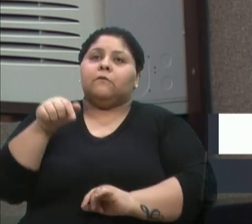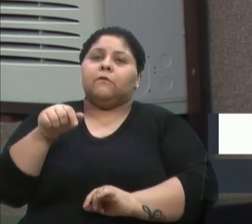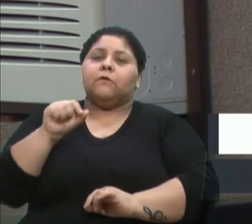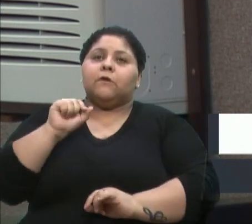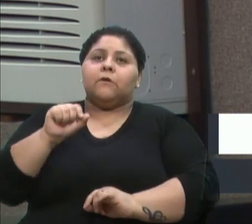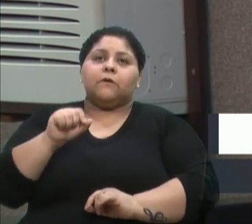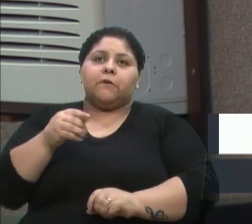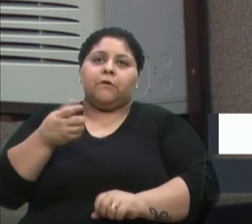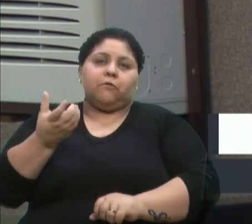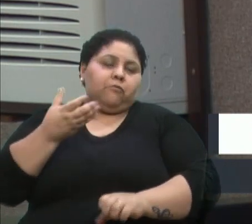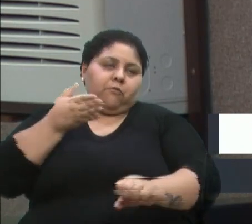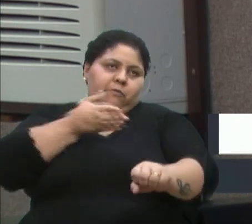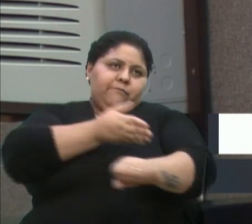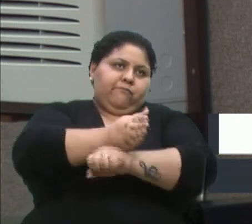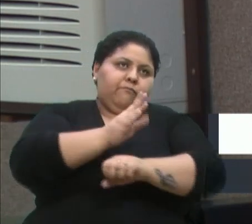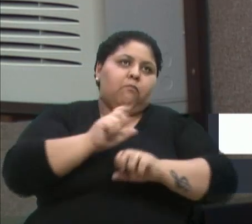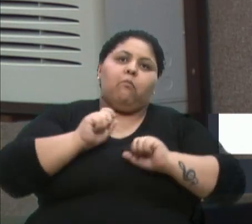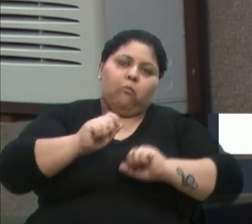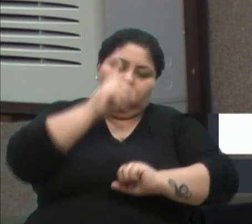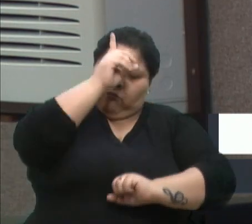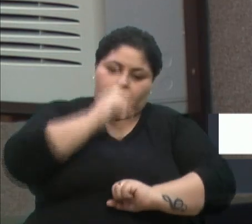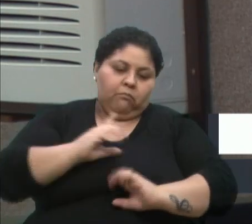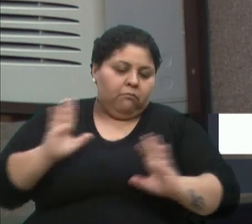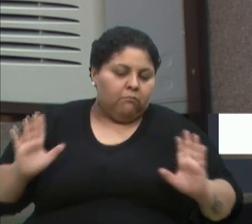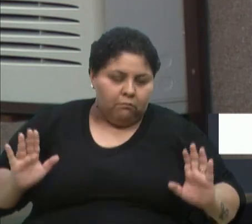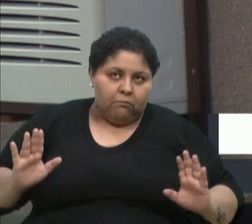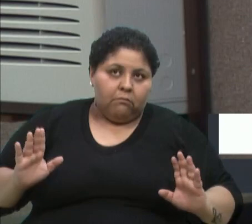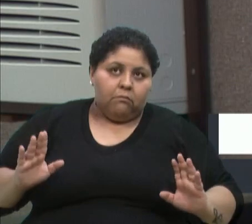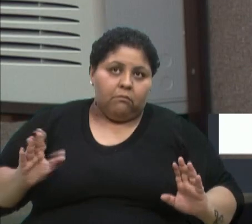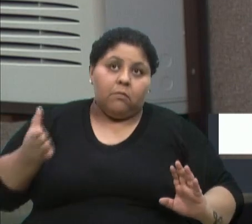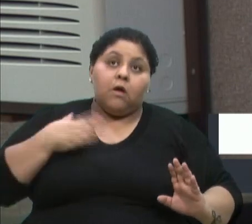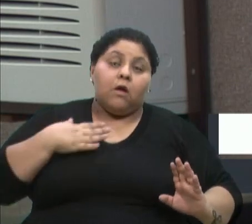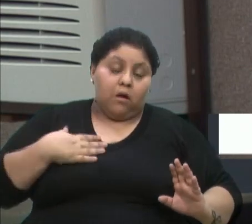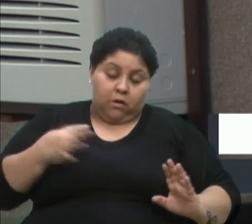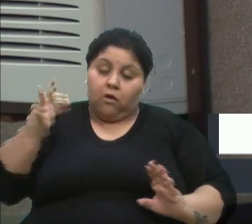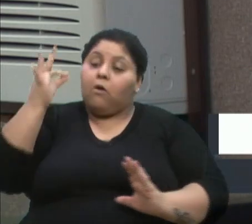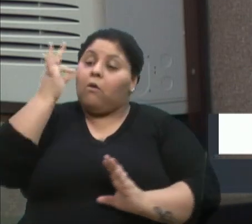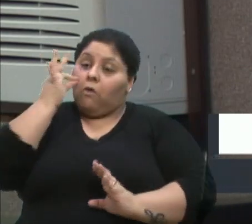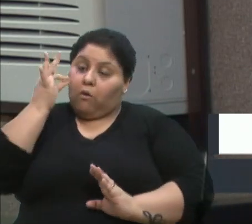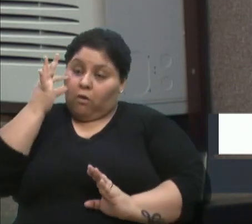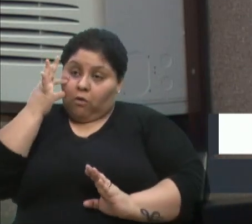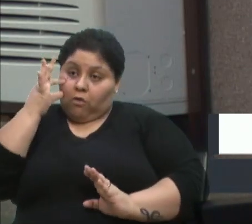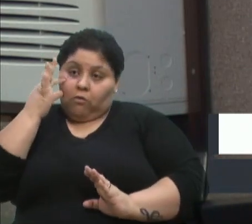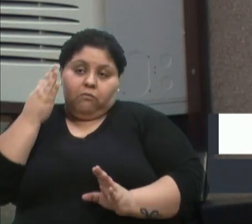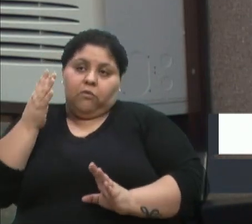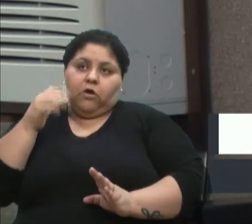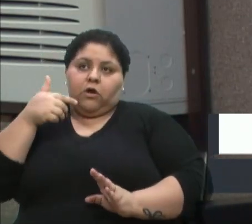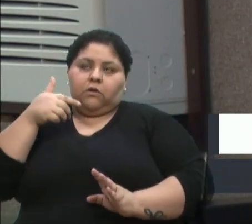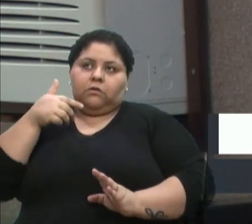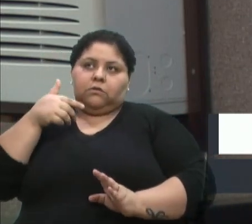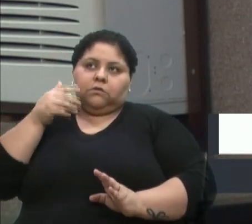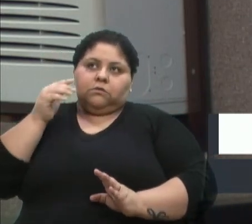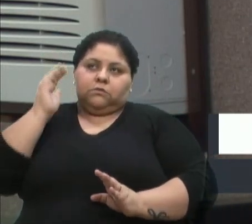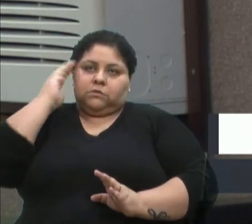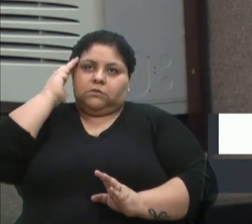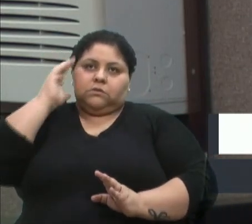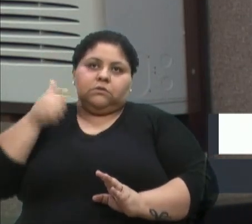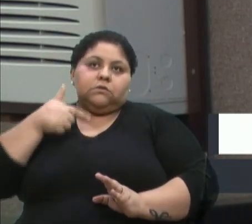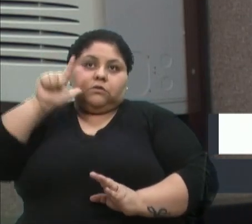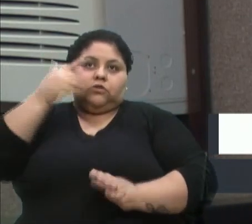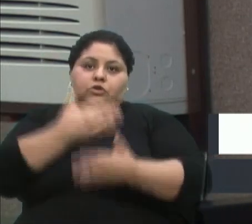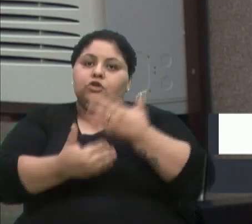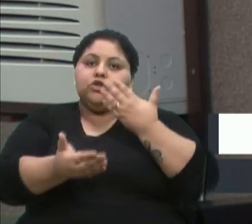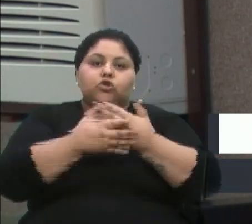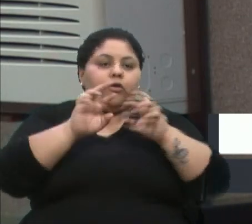quiser participar tem todo o direito de não participar. eu vou me fazer presente, não sei se vou conseguir em todas as reuniões, as 27 reuniões,